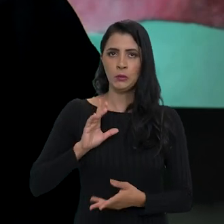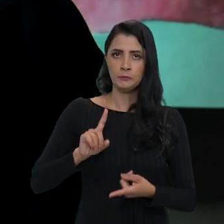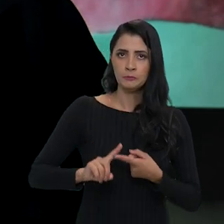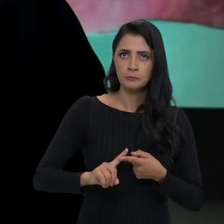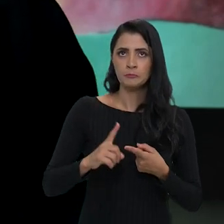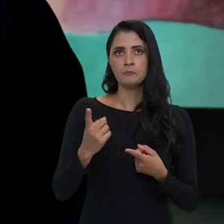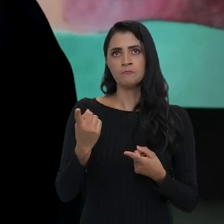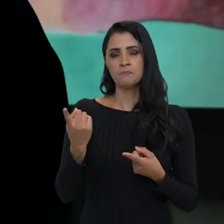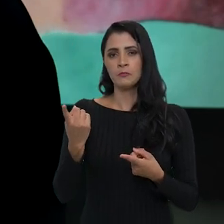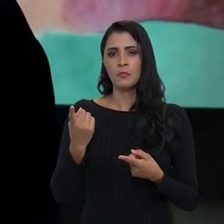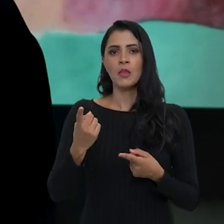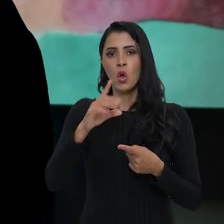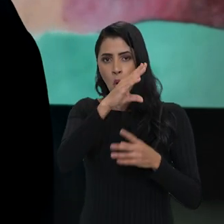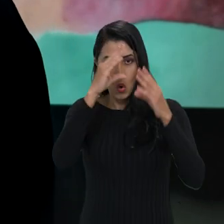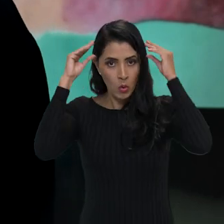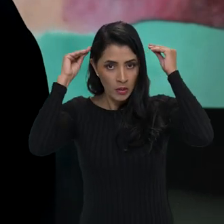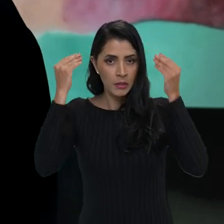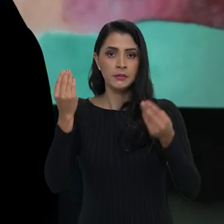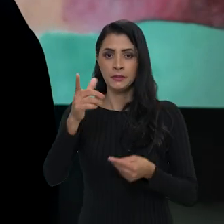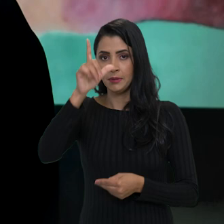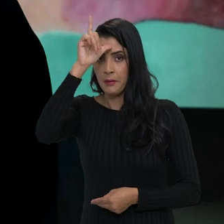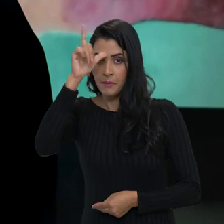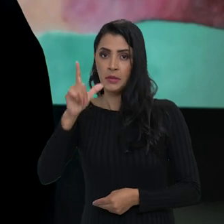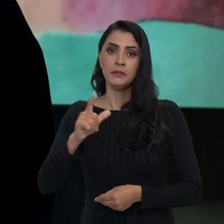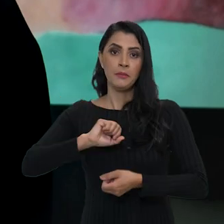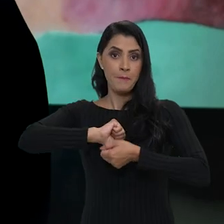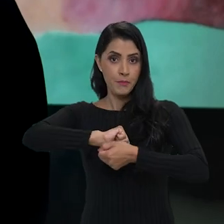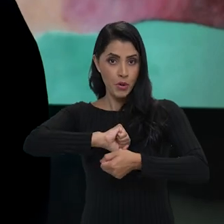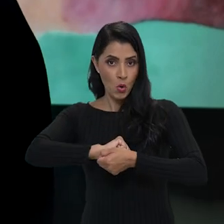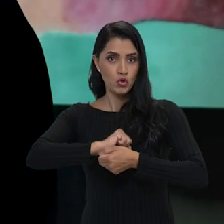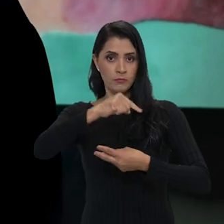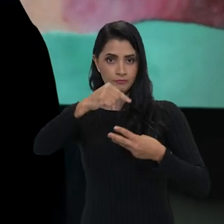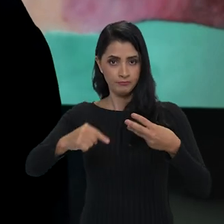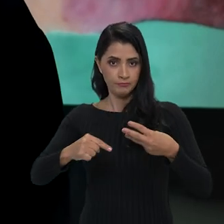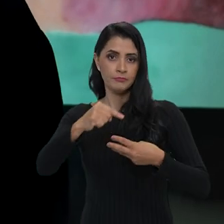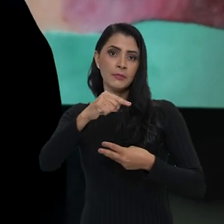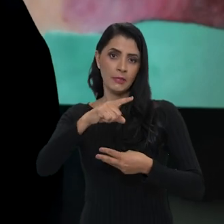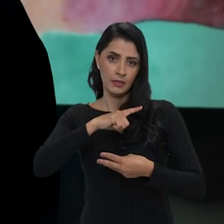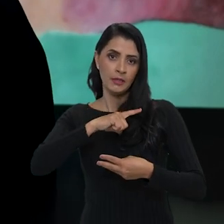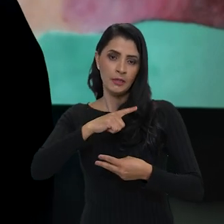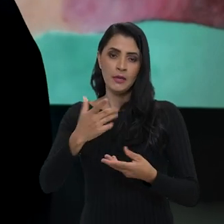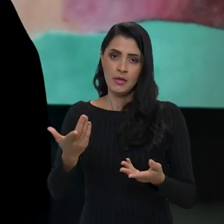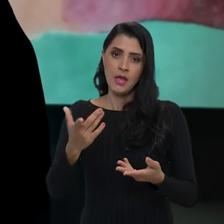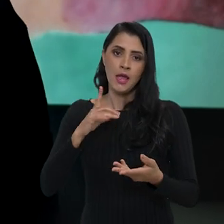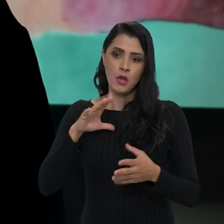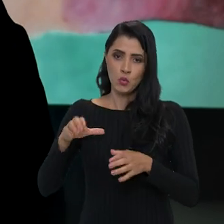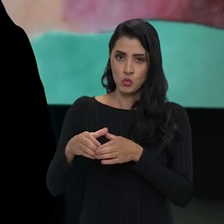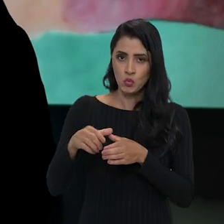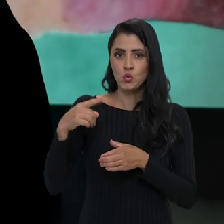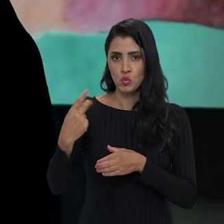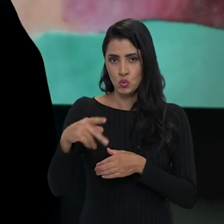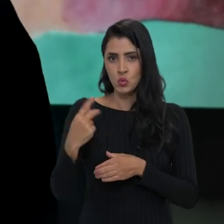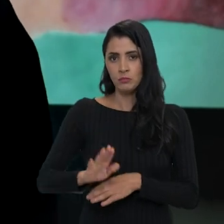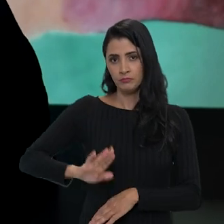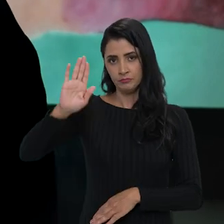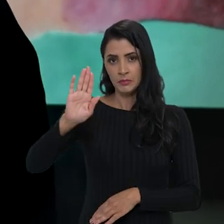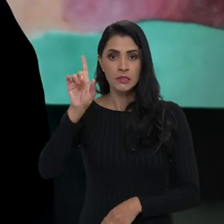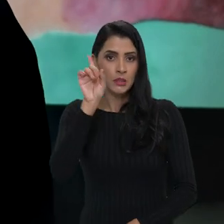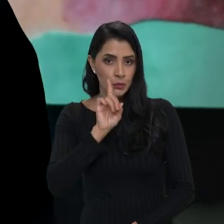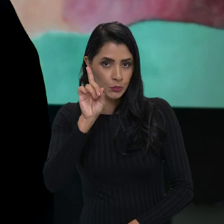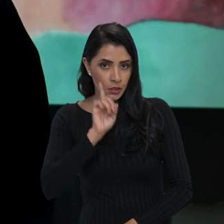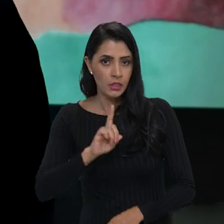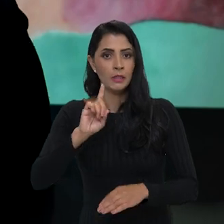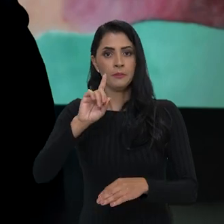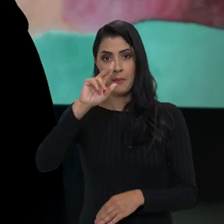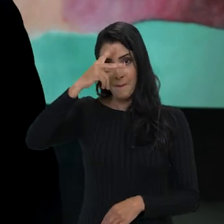Holanda, Alemanha e Bélgica, é conjunta essa candidatura,